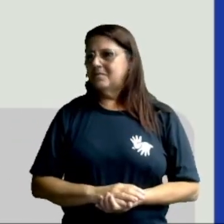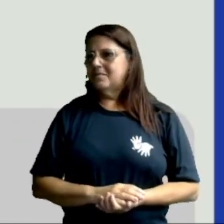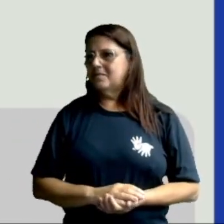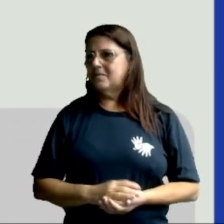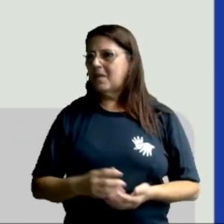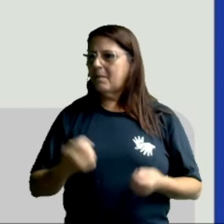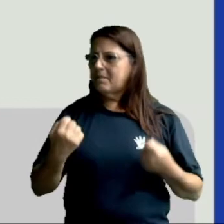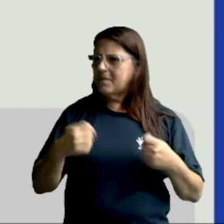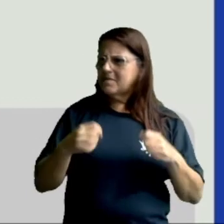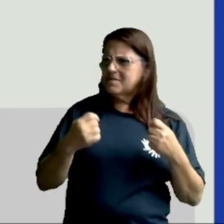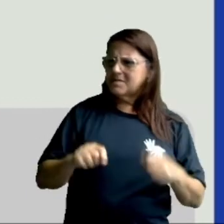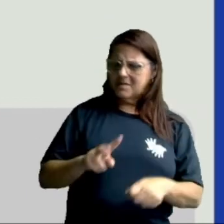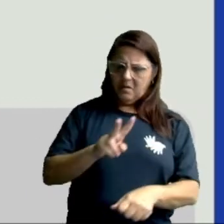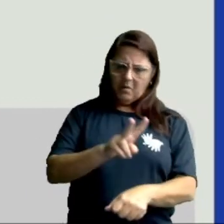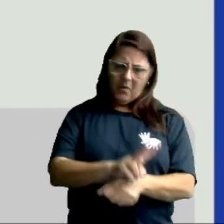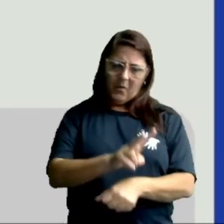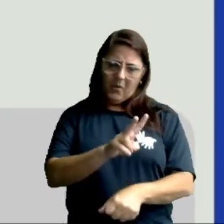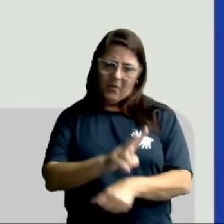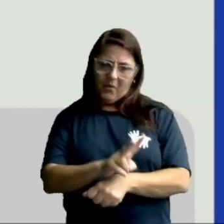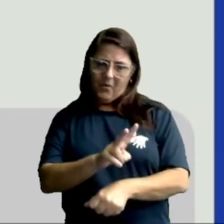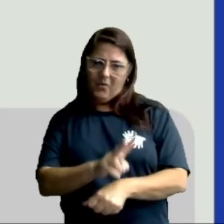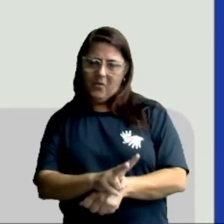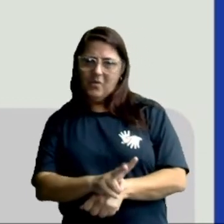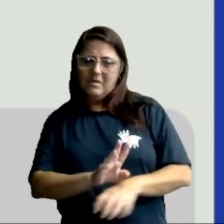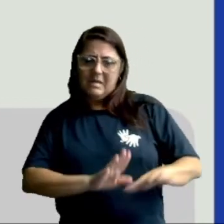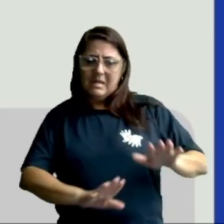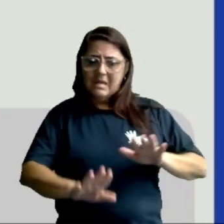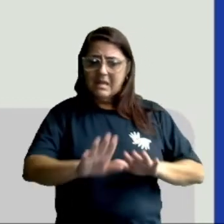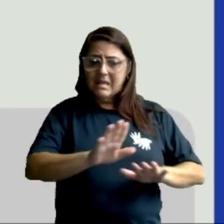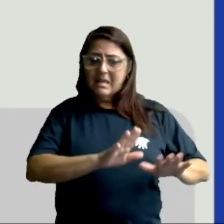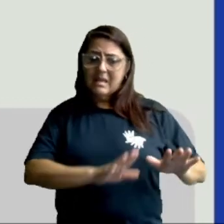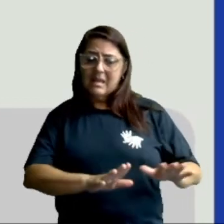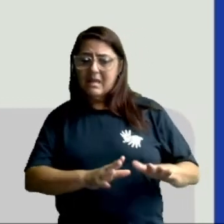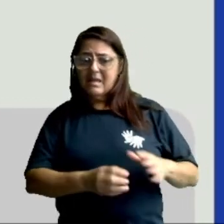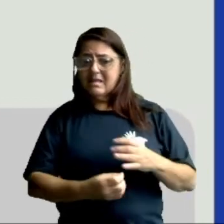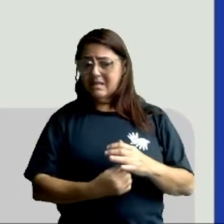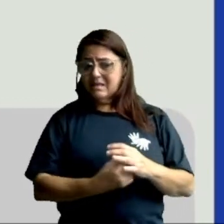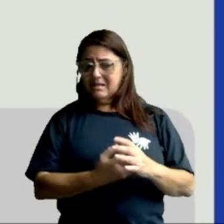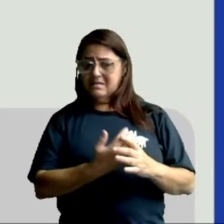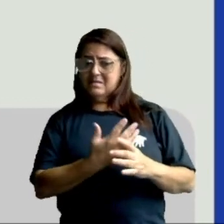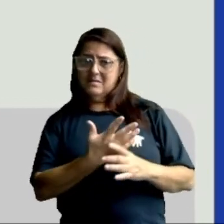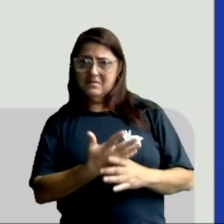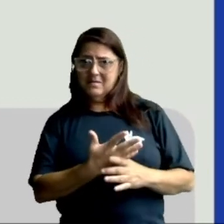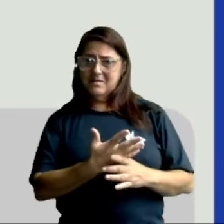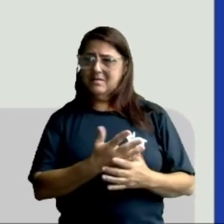Devemos preservar e cuidar das plantas.